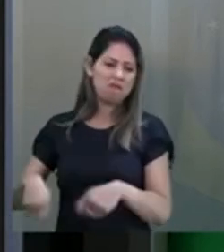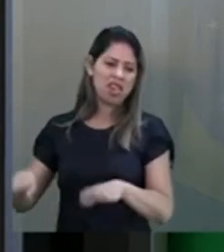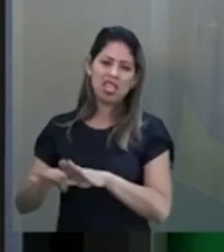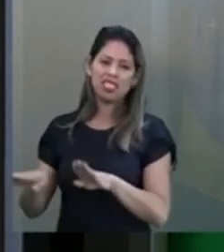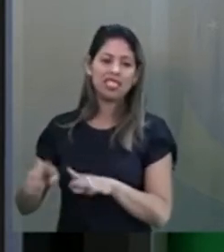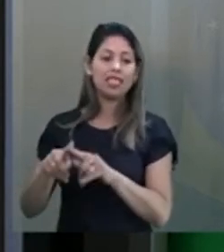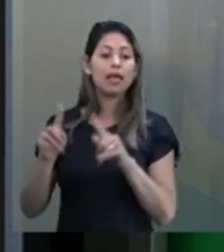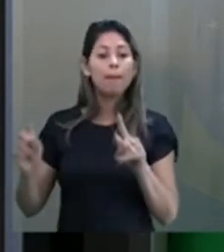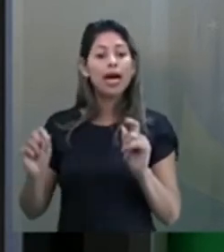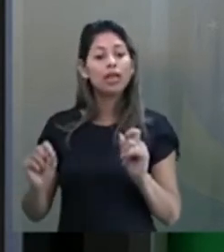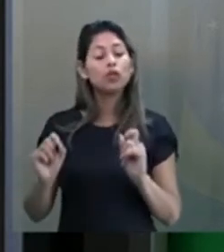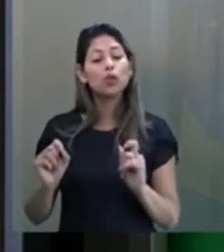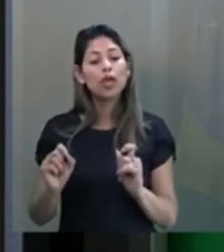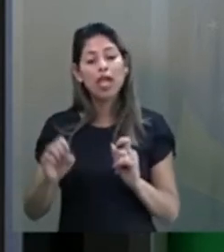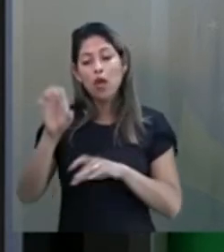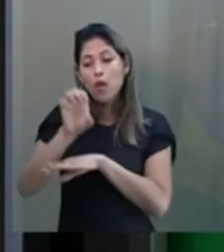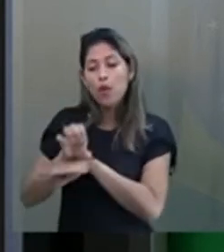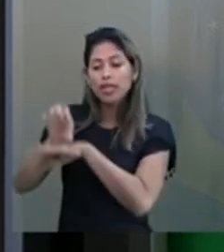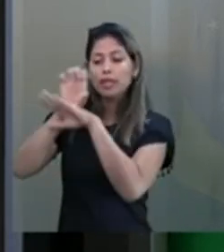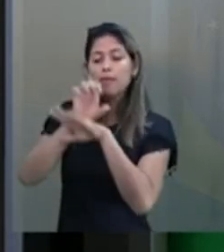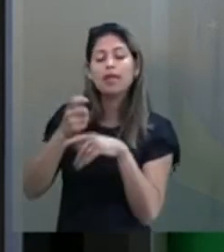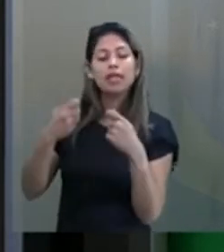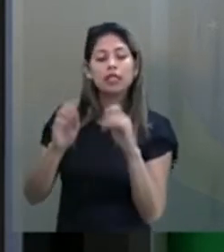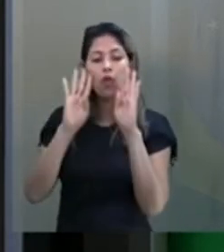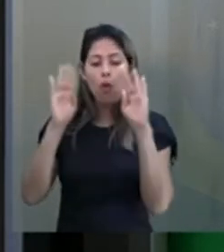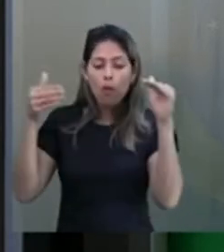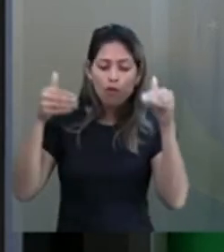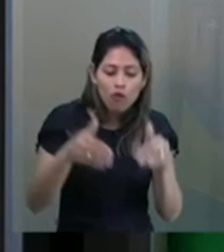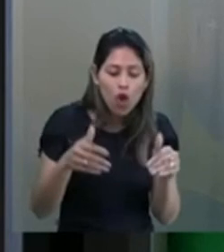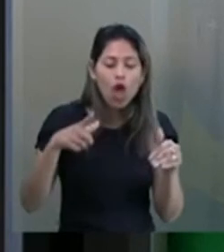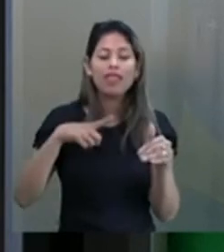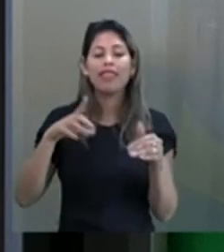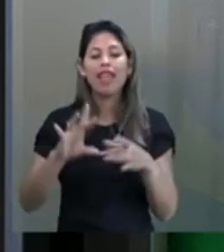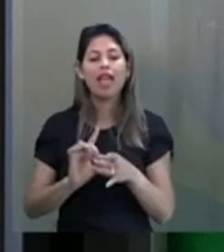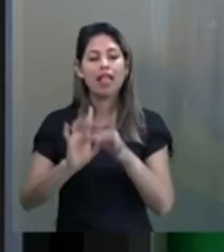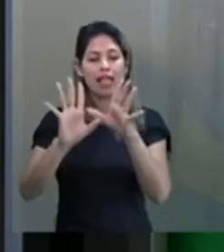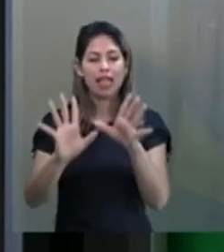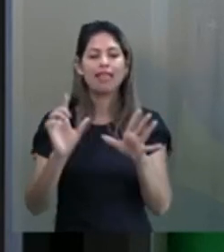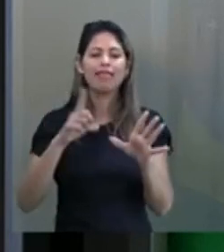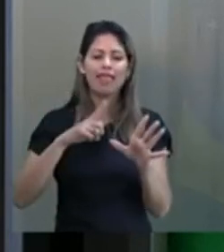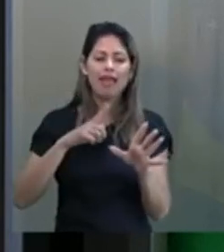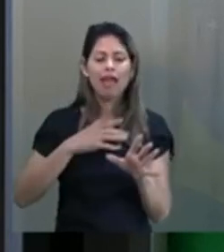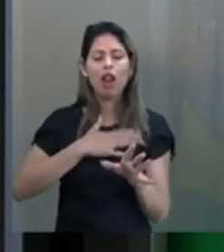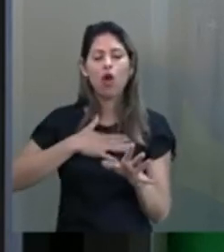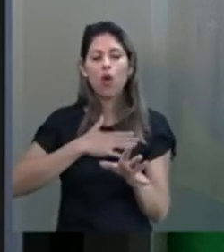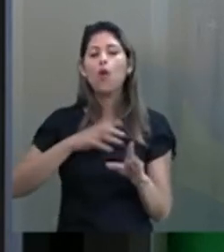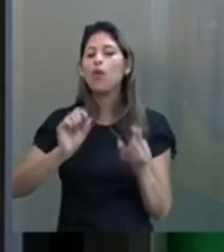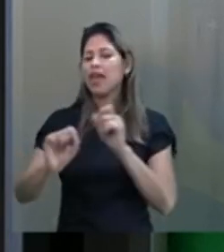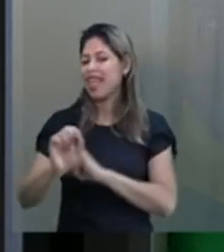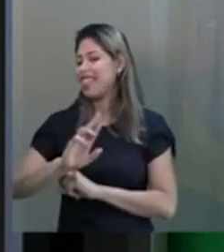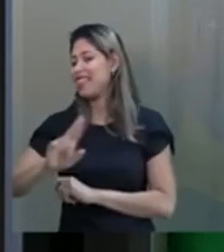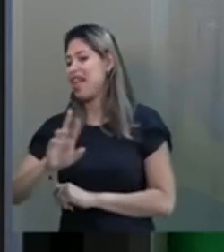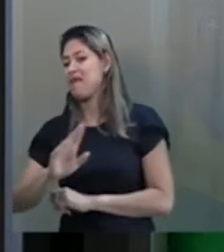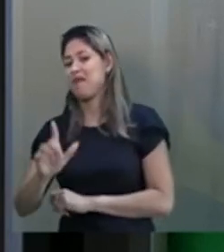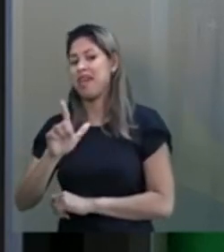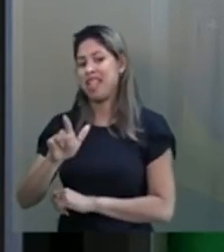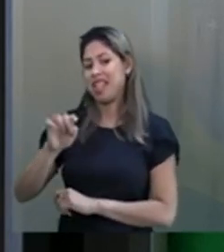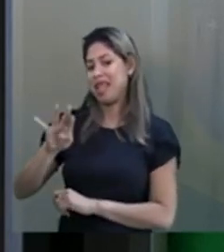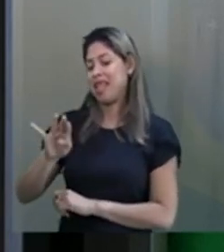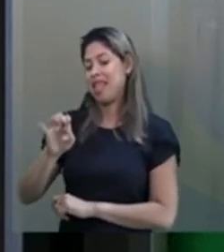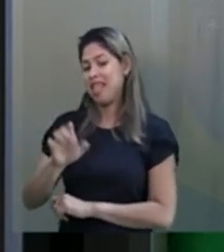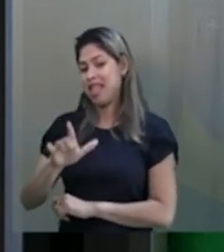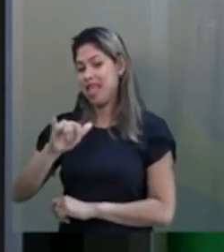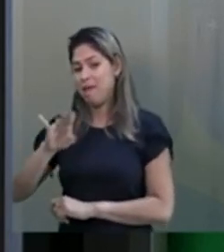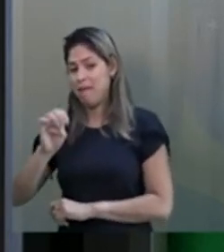deveria estar voltado e isso para os liberais é consenso, consenso entre os liberais, não os libertários, antes que me chamem a